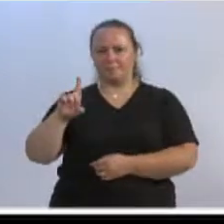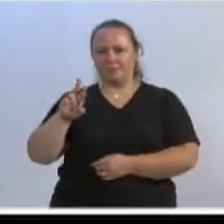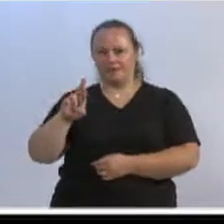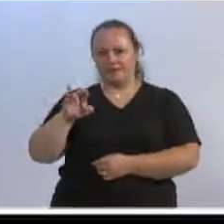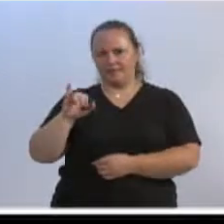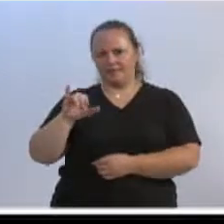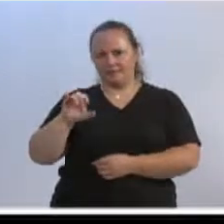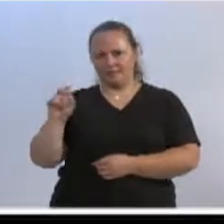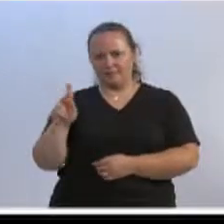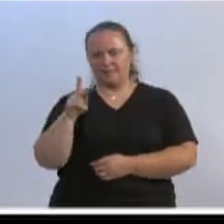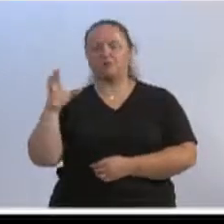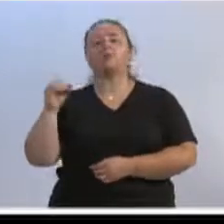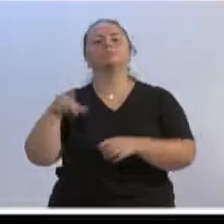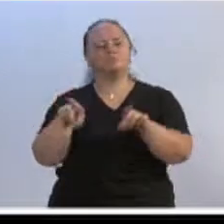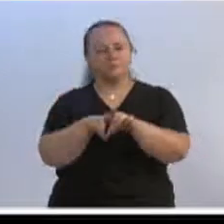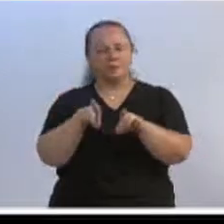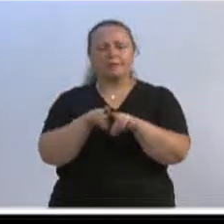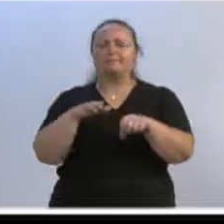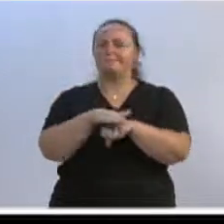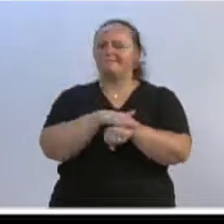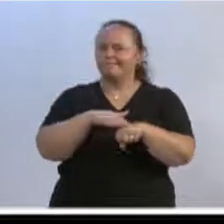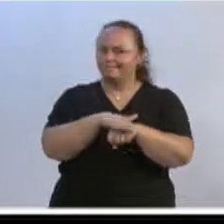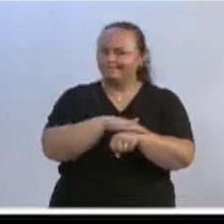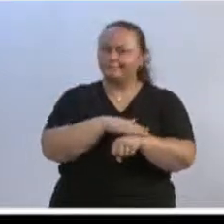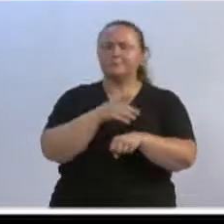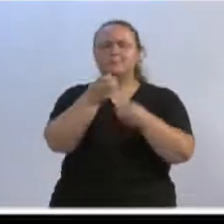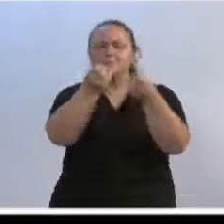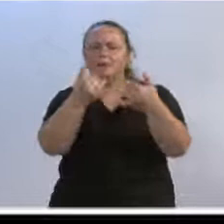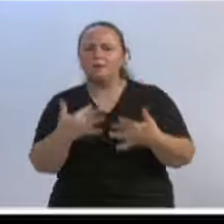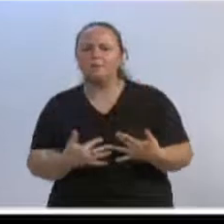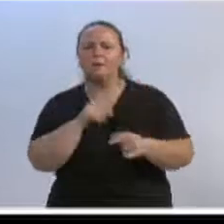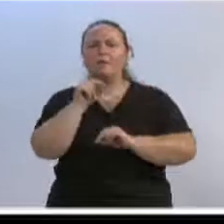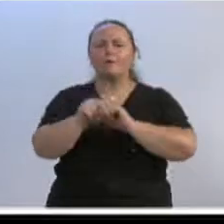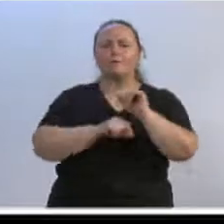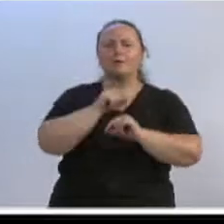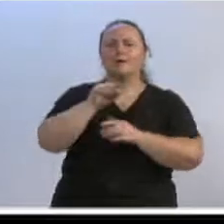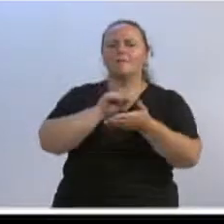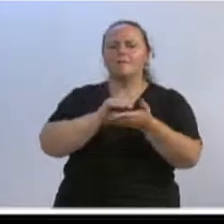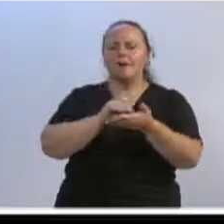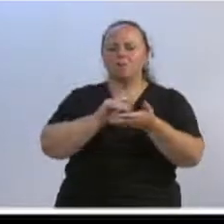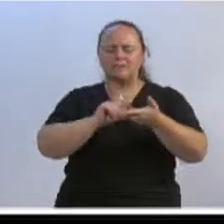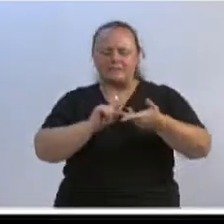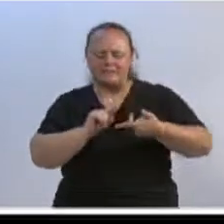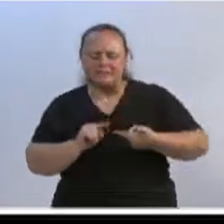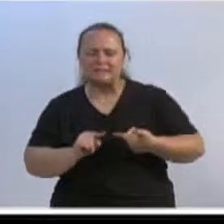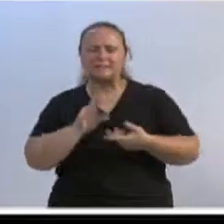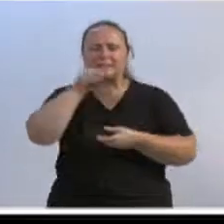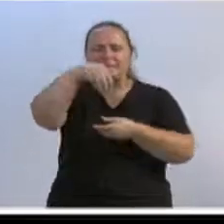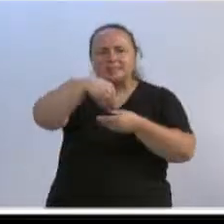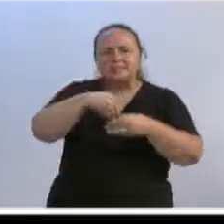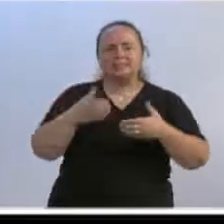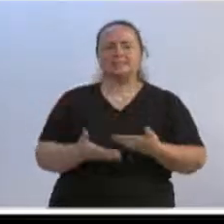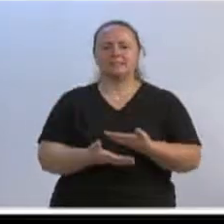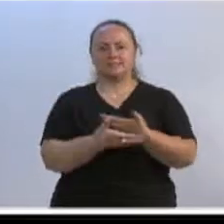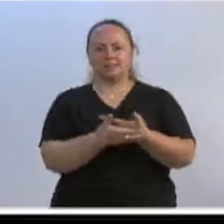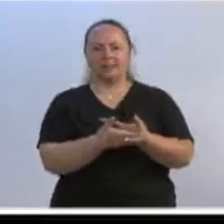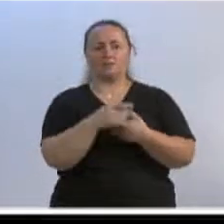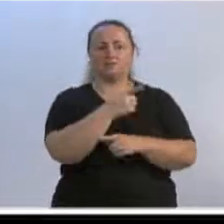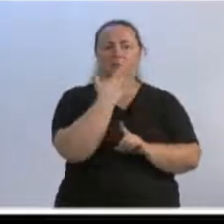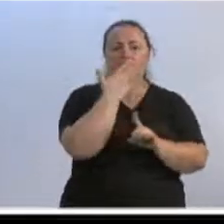Tiziane, conversamos sobre a necessidade do hospital e se comprometeu a somar força junto à ANVI e cobrar do